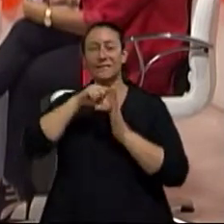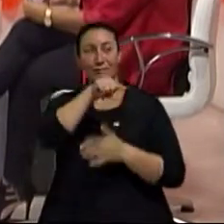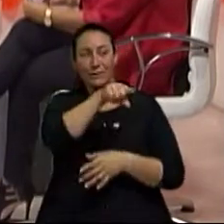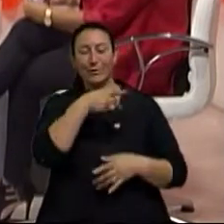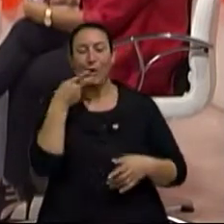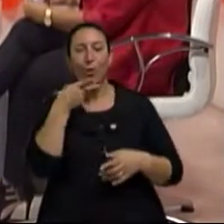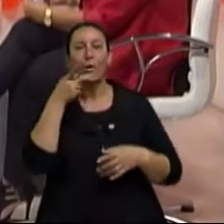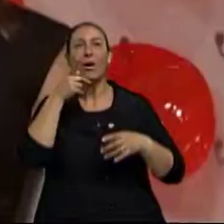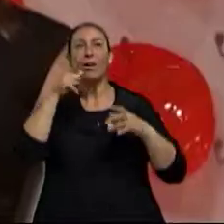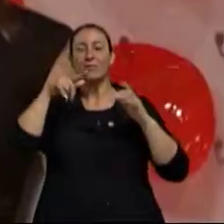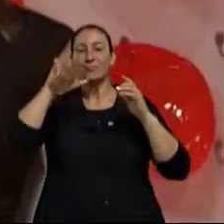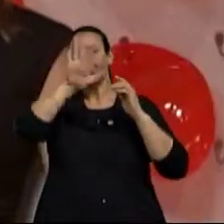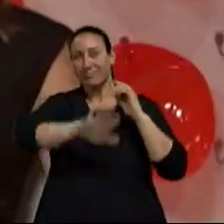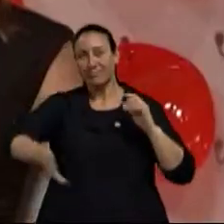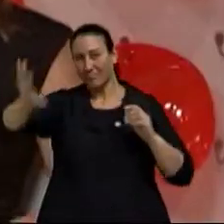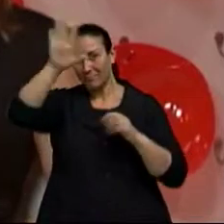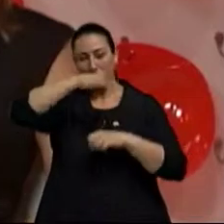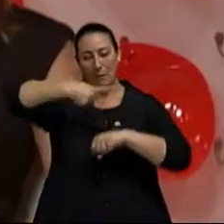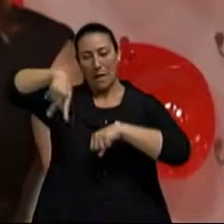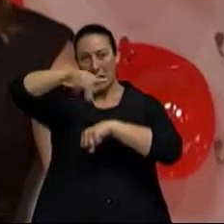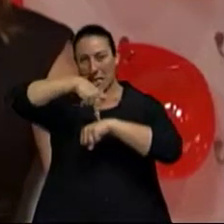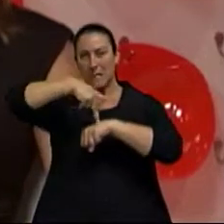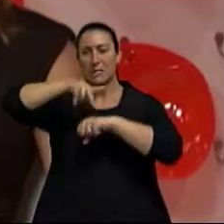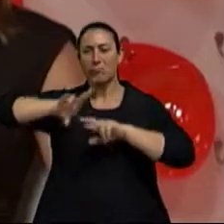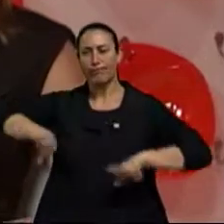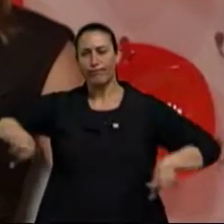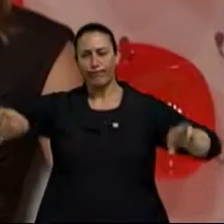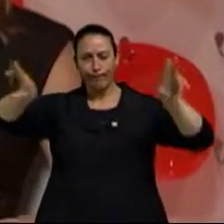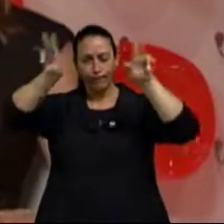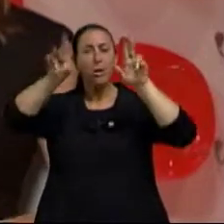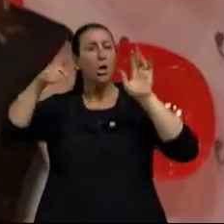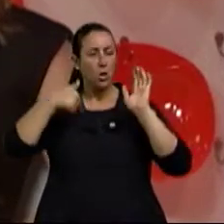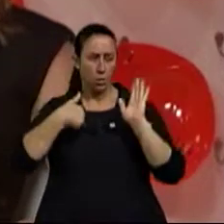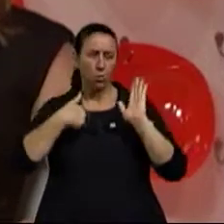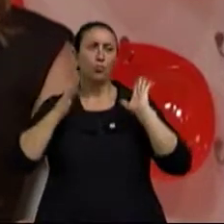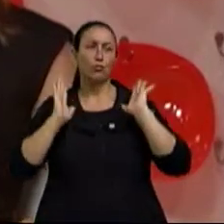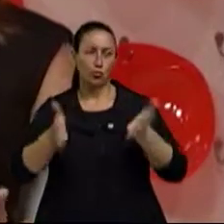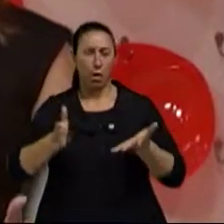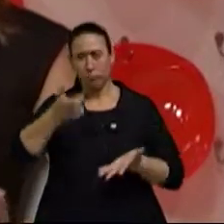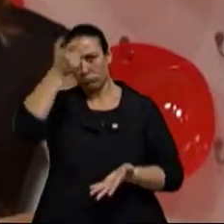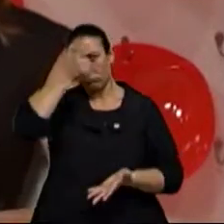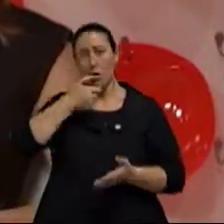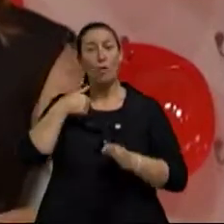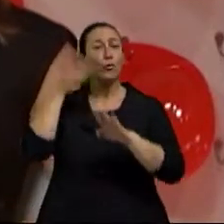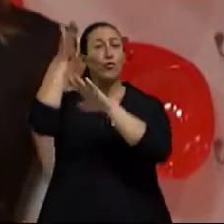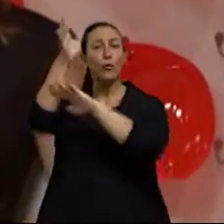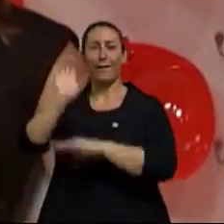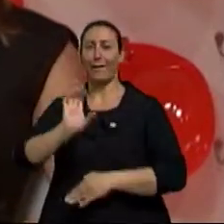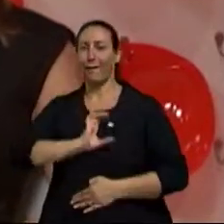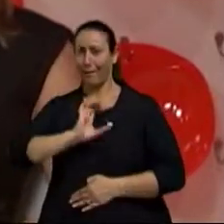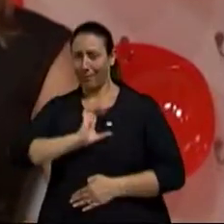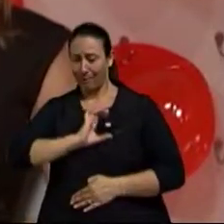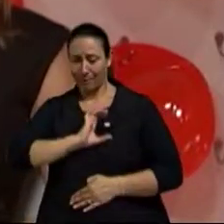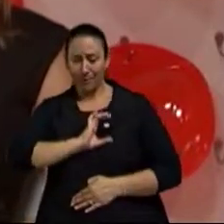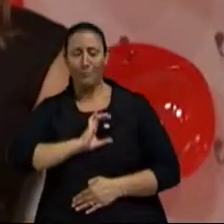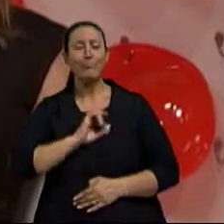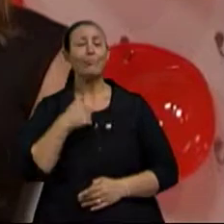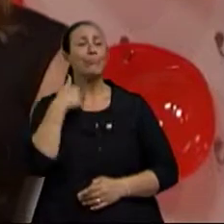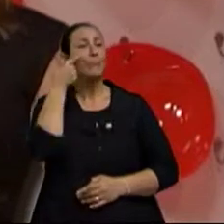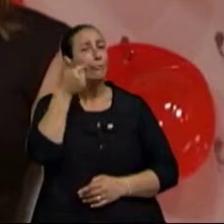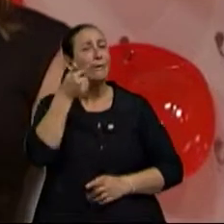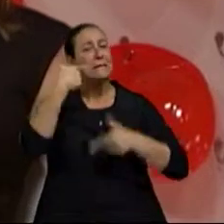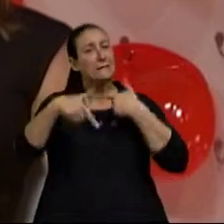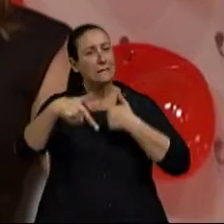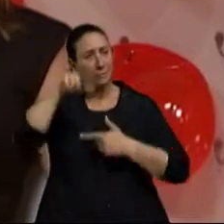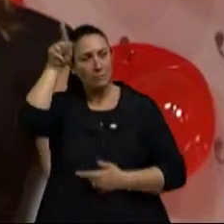que a gente vivencia nesses países, eu tive a oportunidade de estudar no Canadá e também conhecer esses serviços,